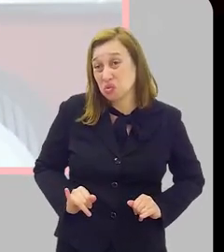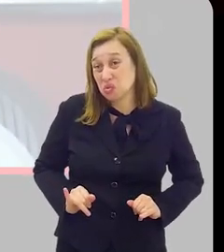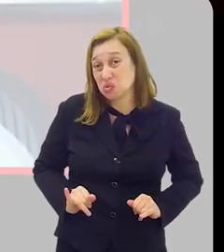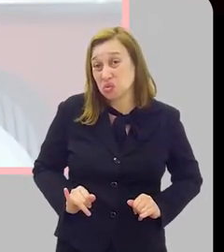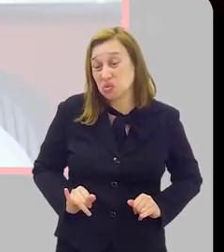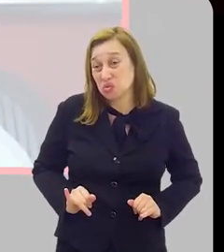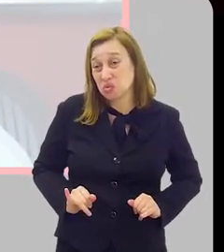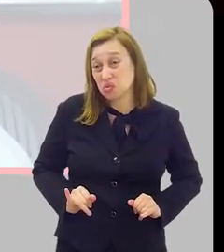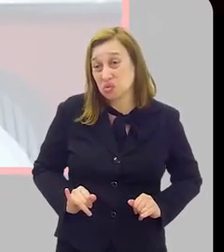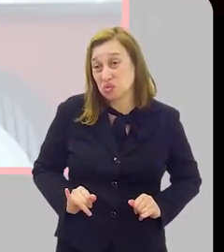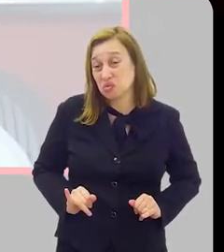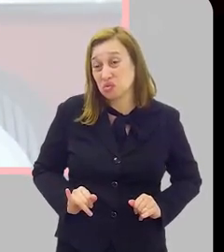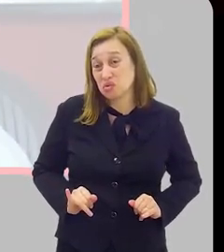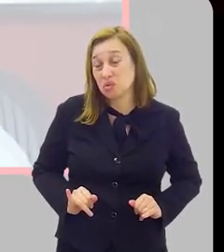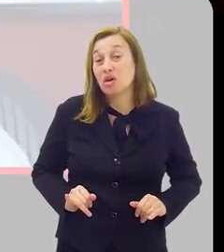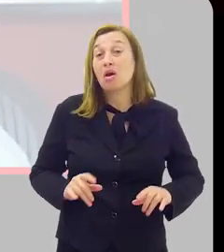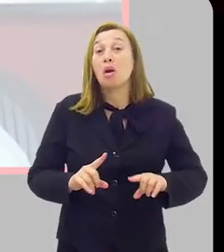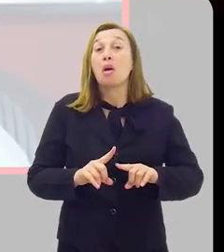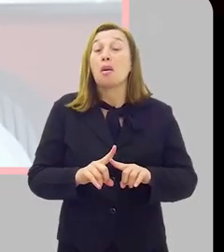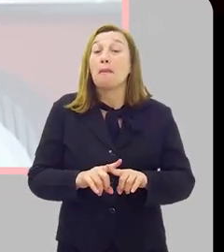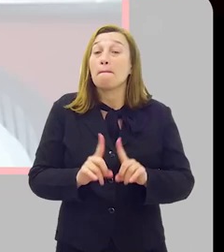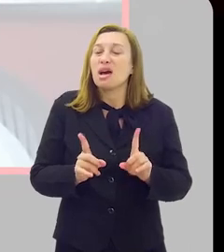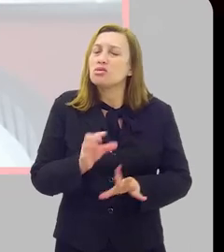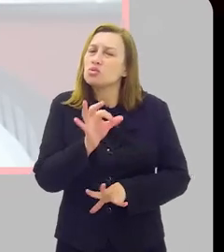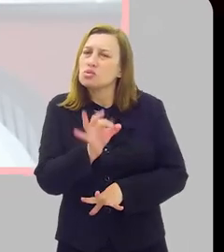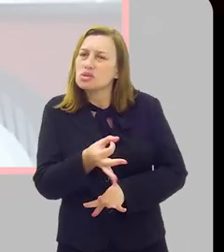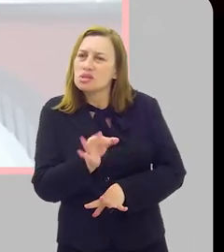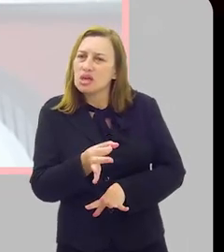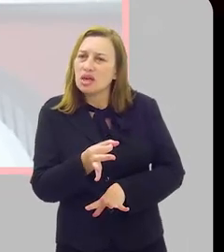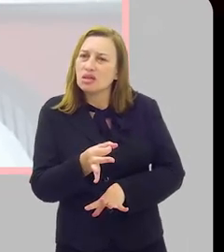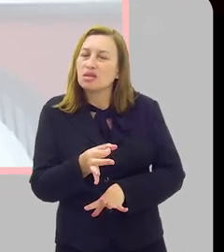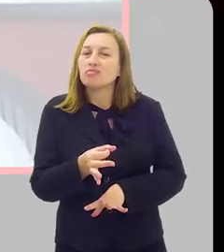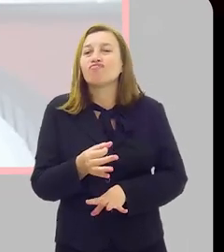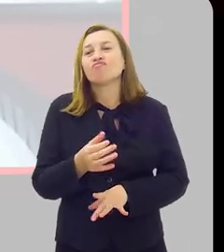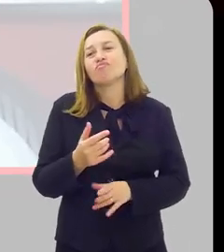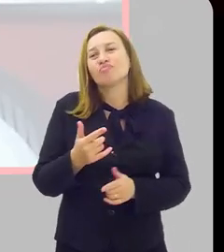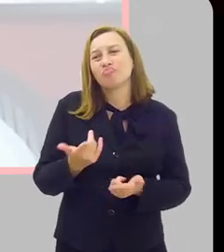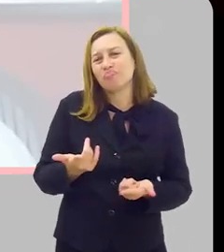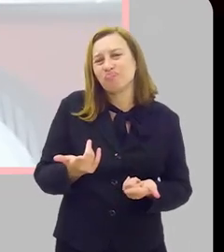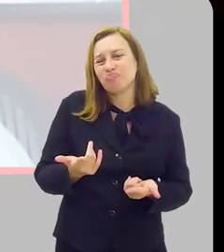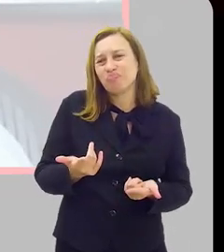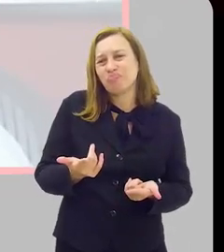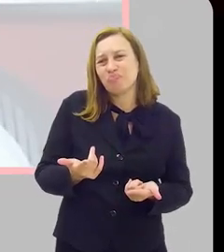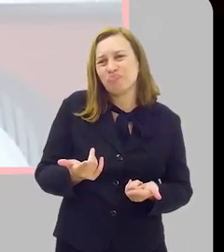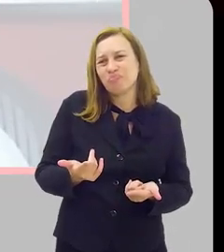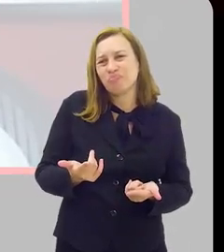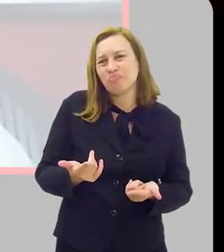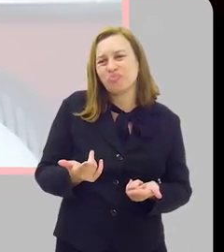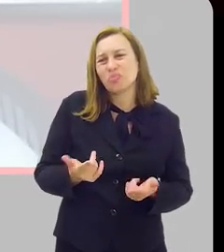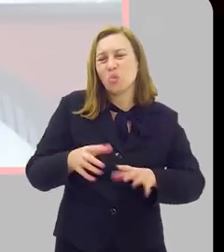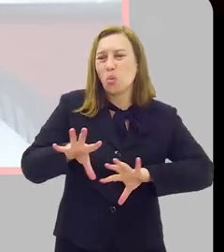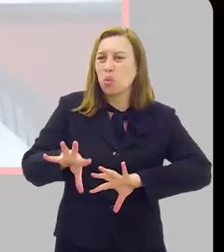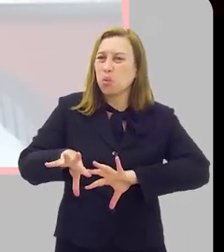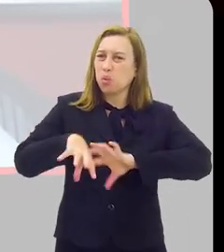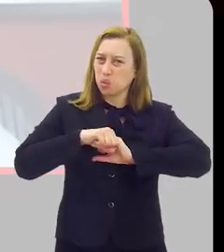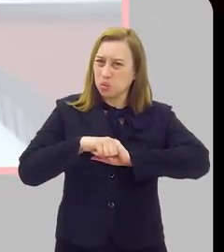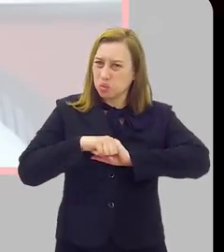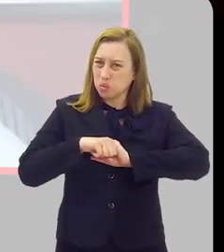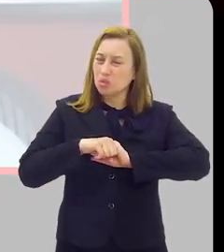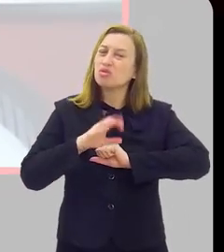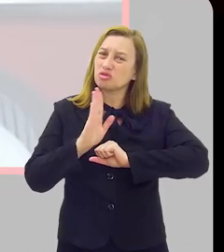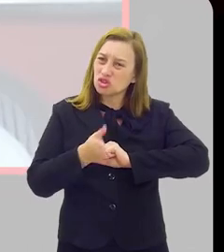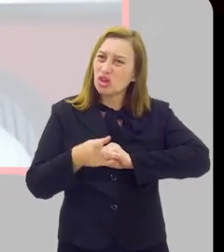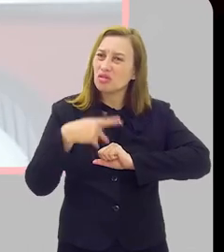está mensurado ainda de maneira objetiva. Mas o fato é que isso gerou também uma certa, e mais a contaminação